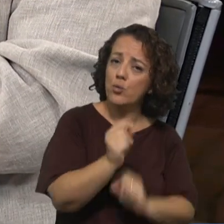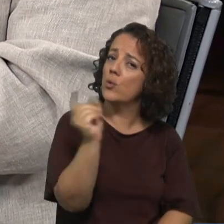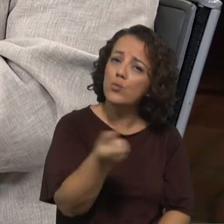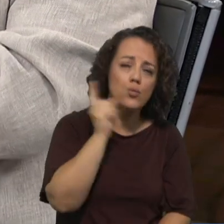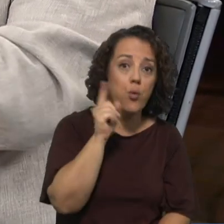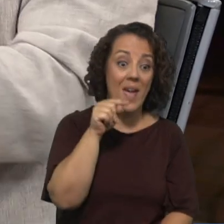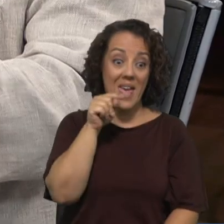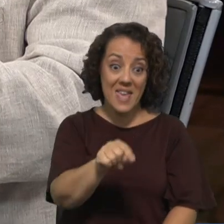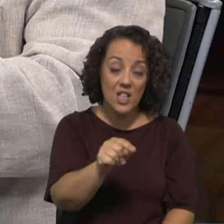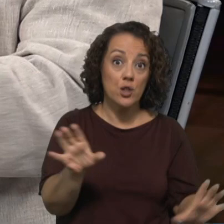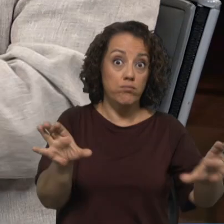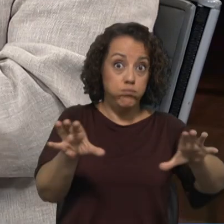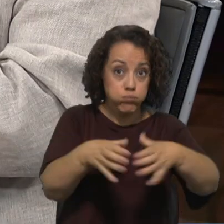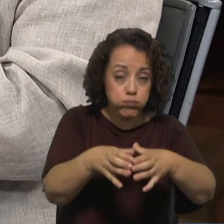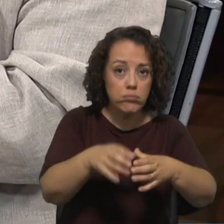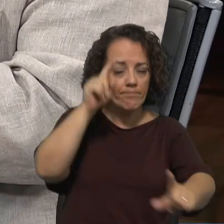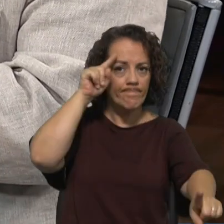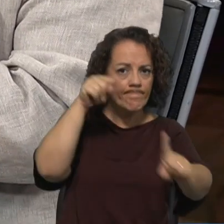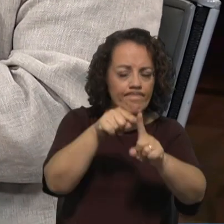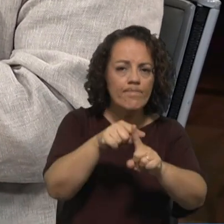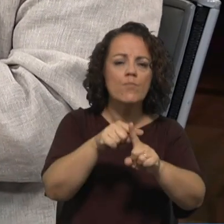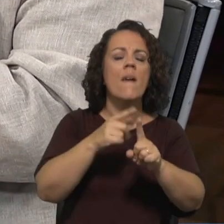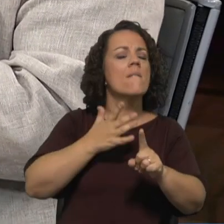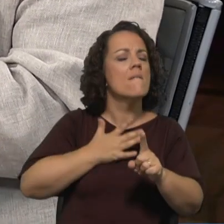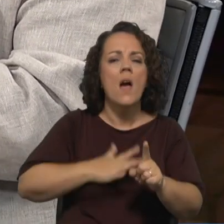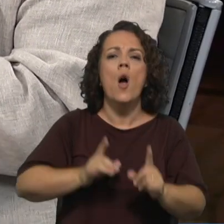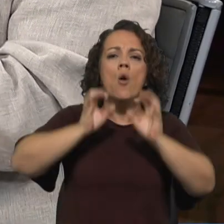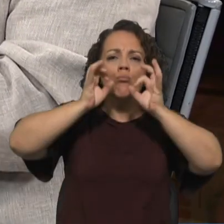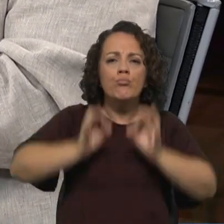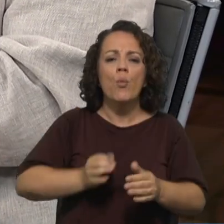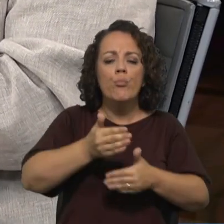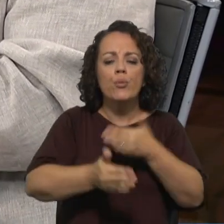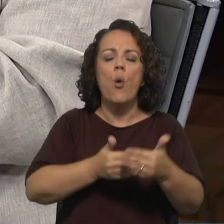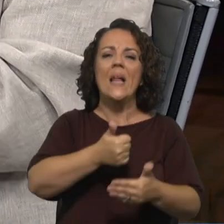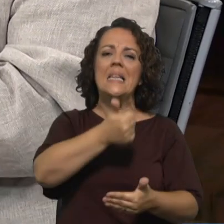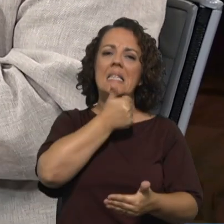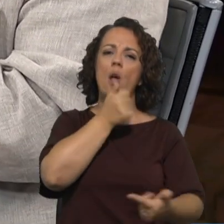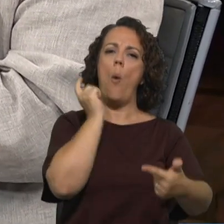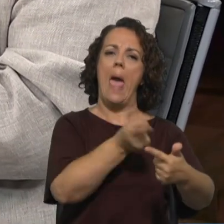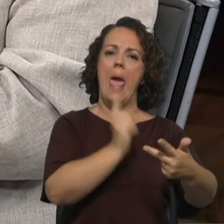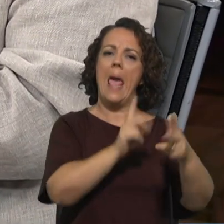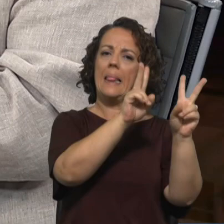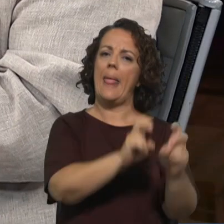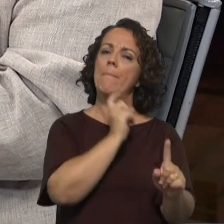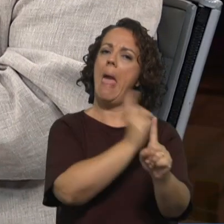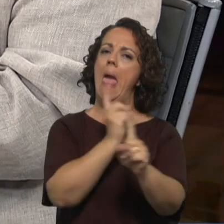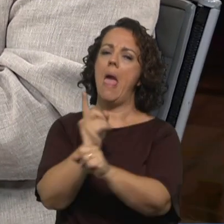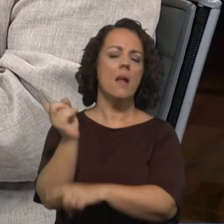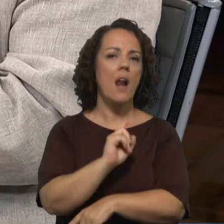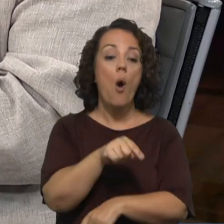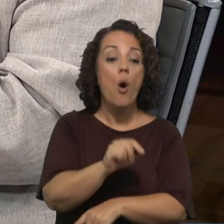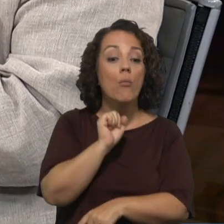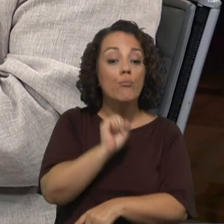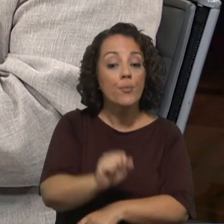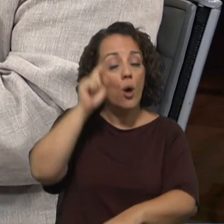objetivo muito transversal, que é iniciar um processo. Não é tomar decisões sobre a matéria X, Y ou Z. É iniciar um processo de